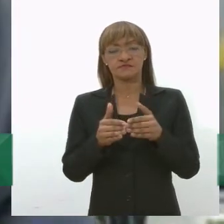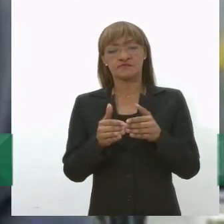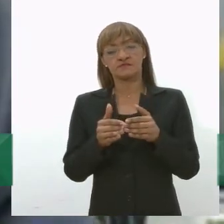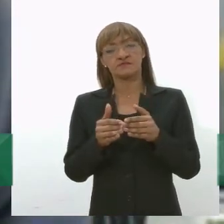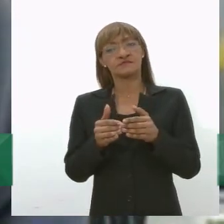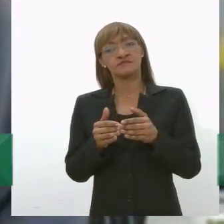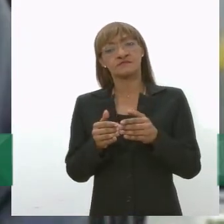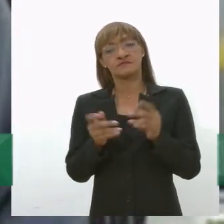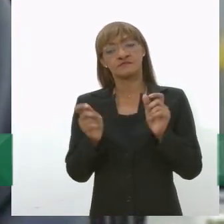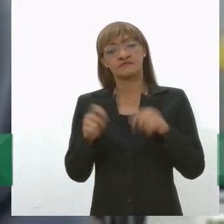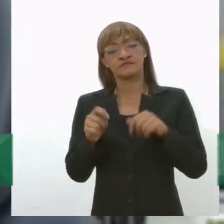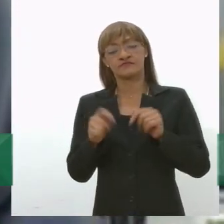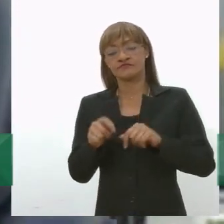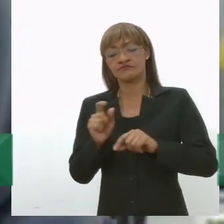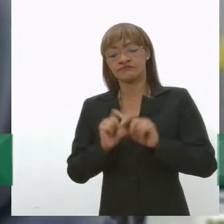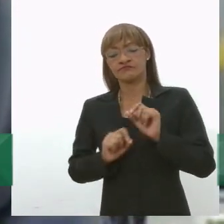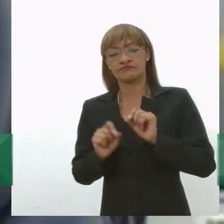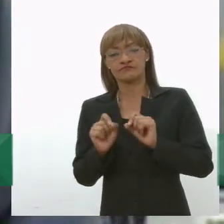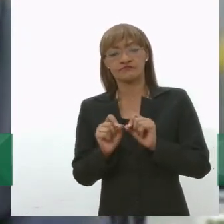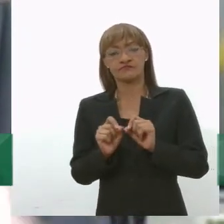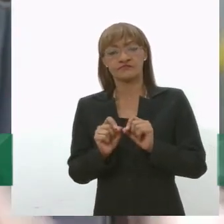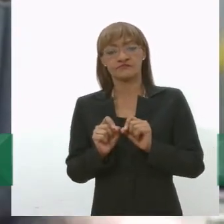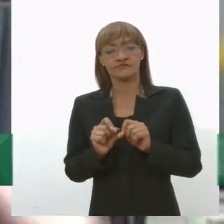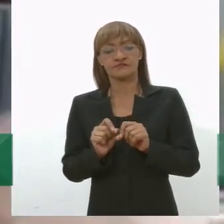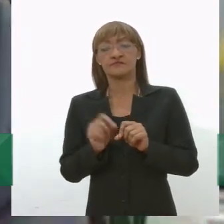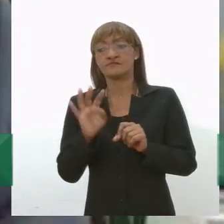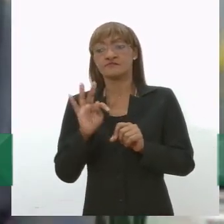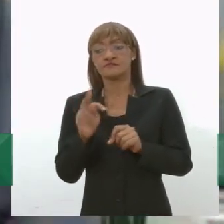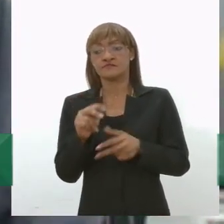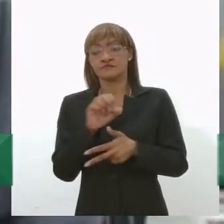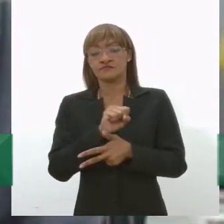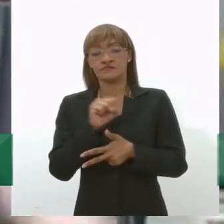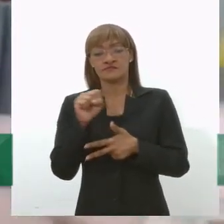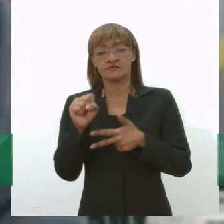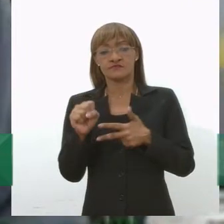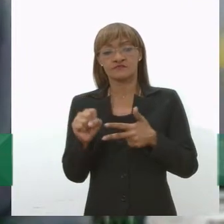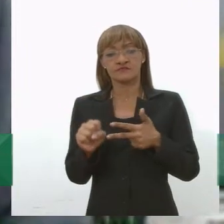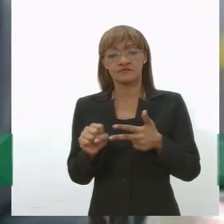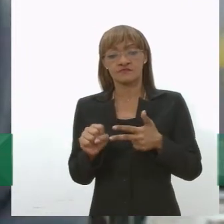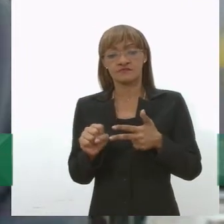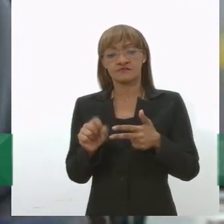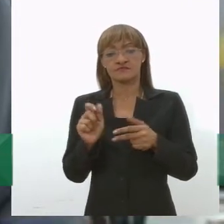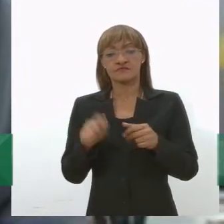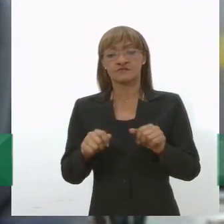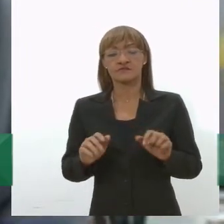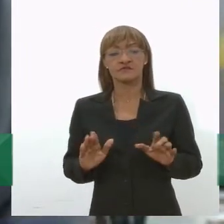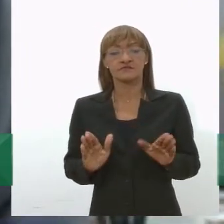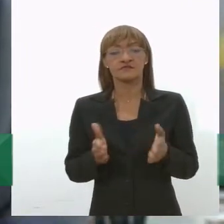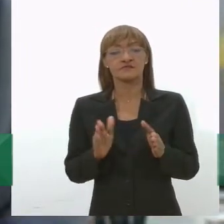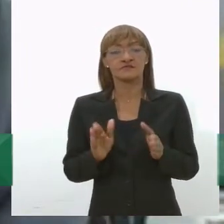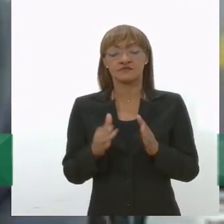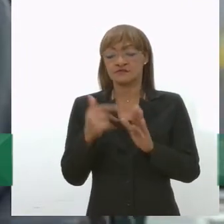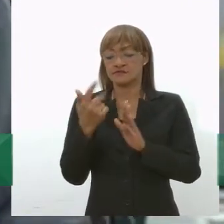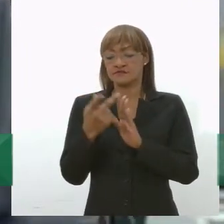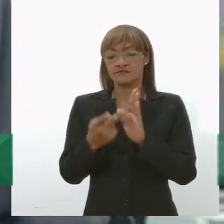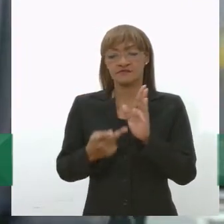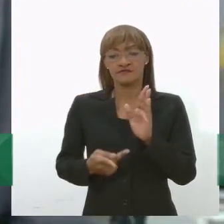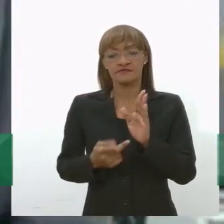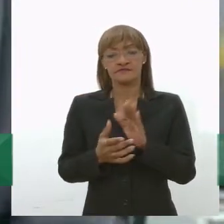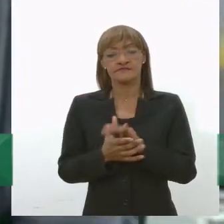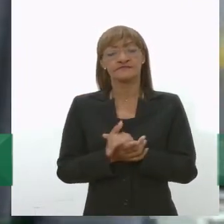federados, os estados, municípios e o próprio governo federal dêem incentivos a projetos, né? Que